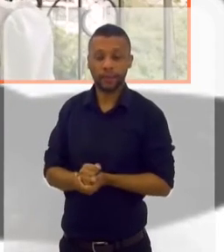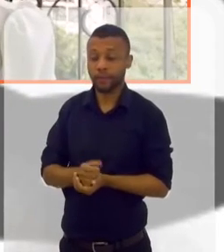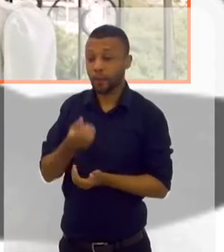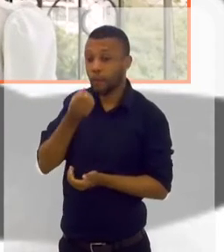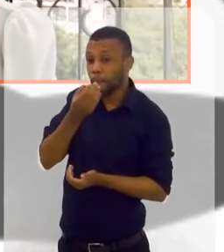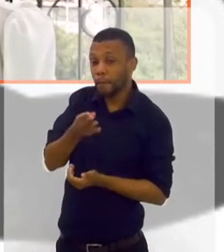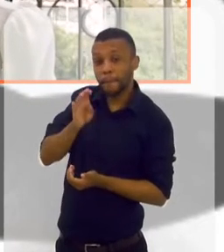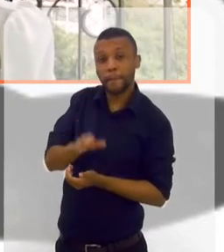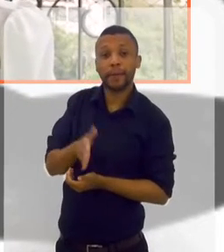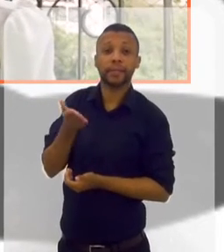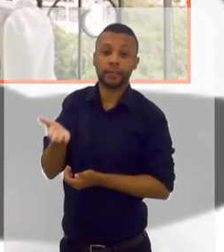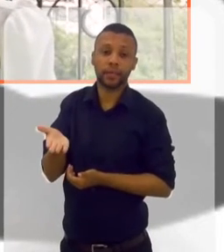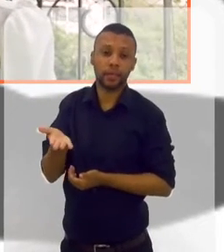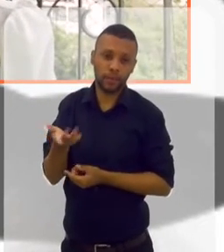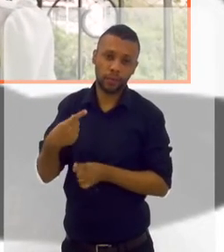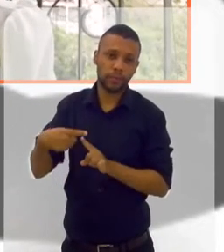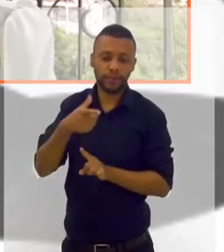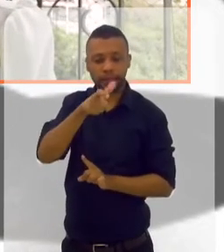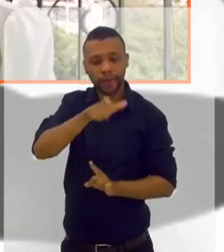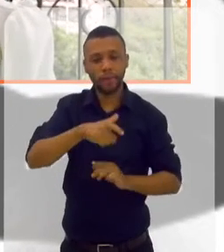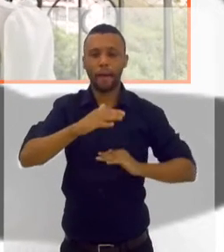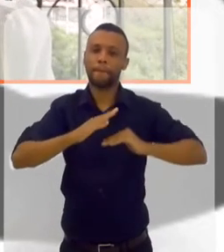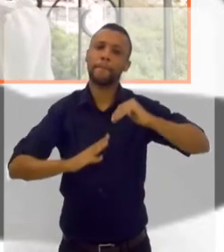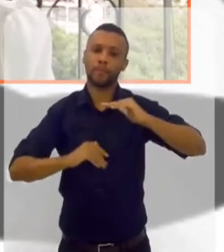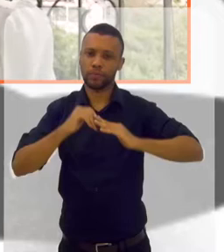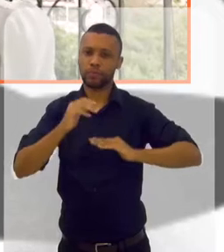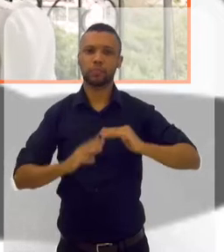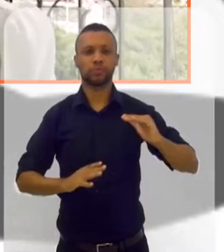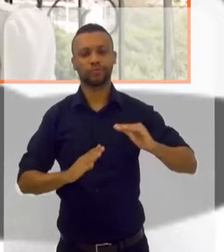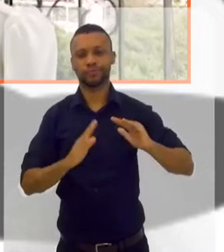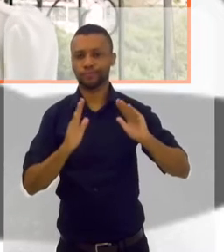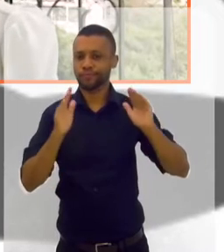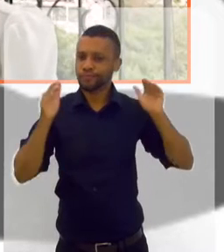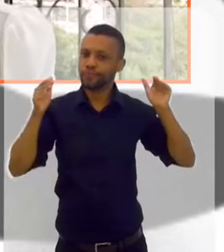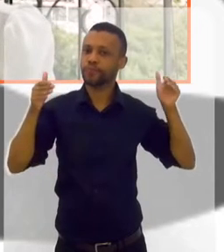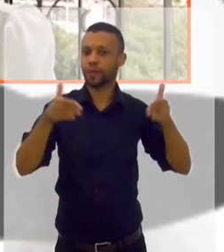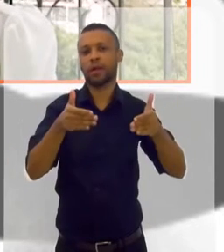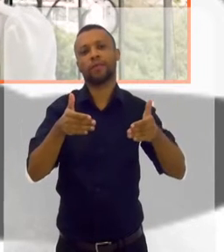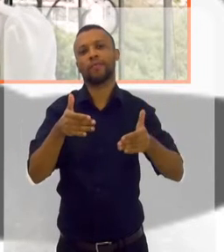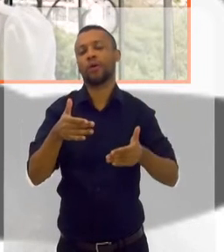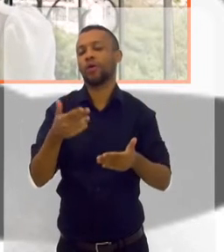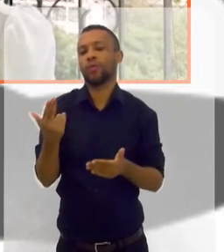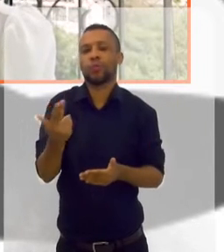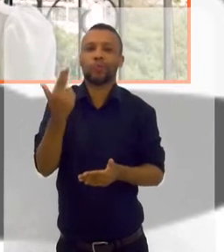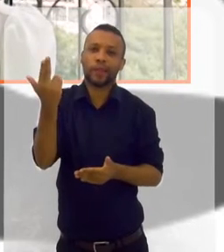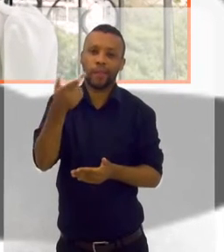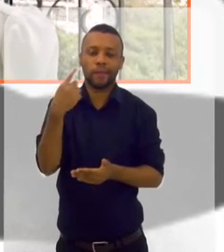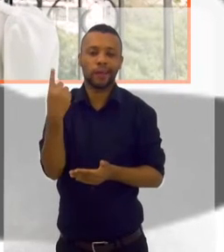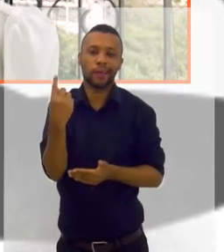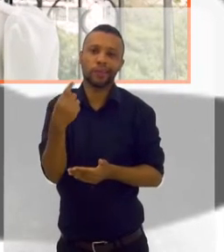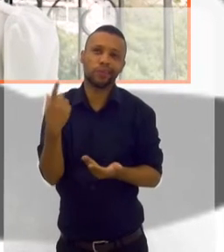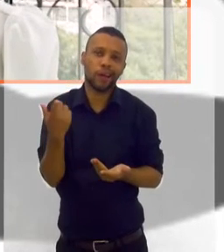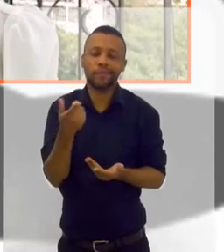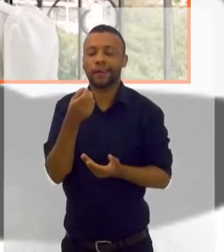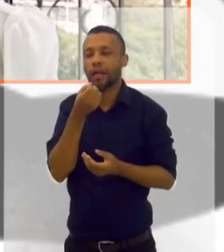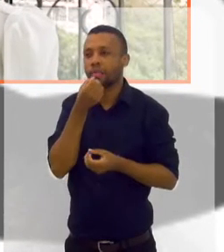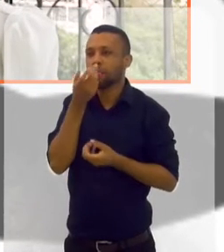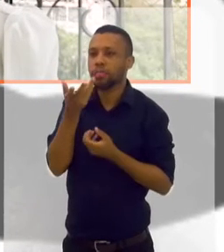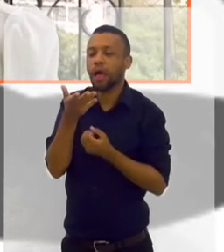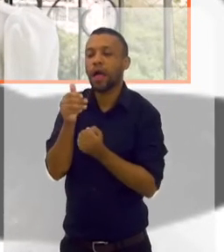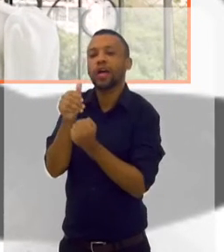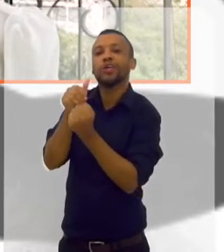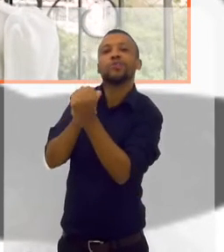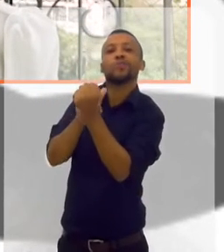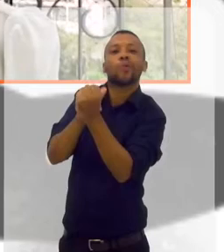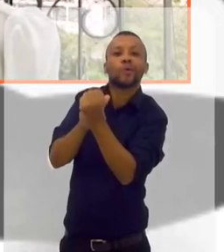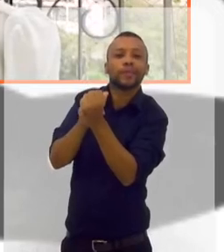você recomenda que o paciente não tenha, até porque, né? Você é uma especialista, então não há porquê, se nós estamos ali para nos curar, né? Não